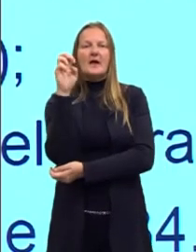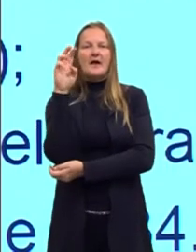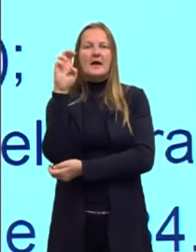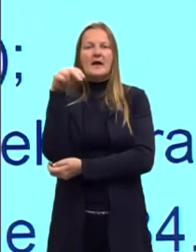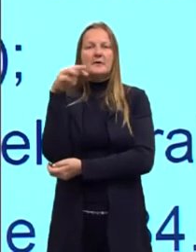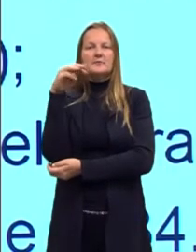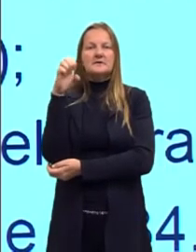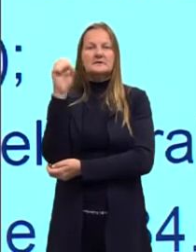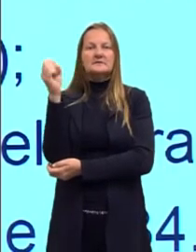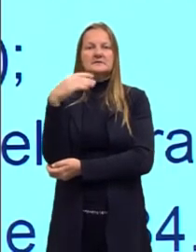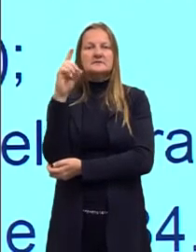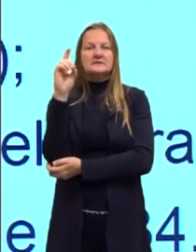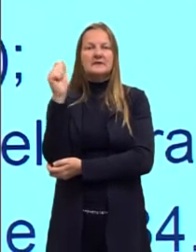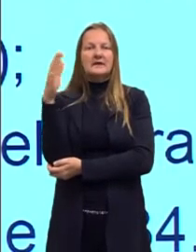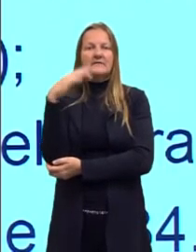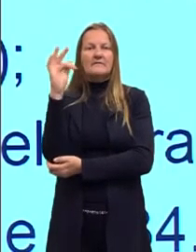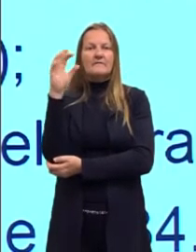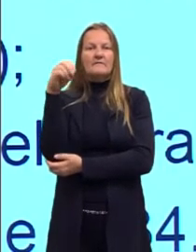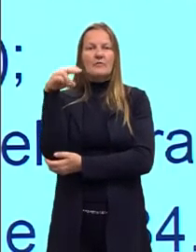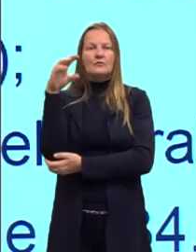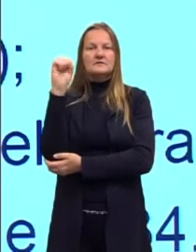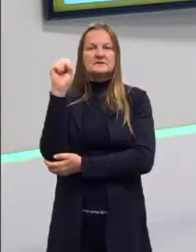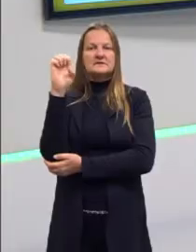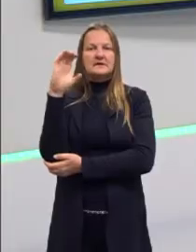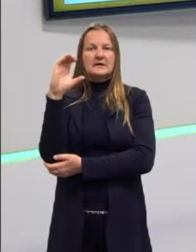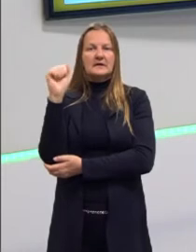político muito importante daquela época, também militar.